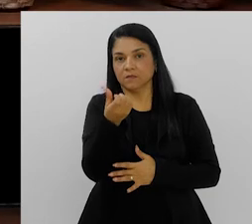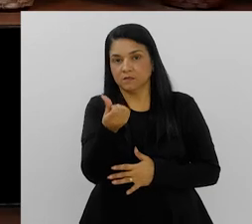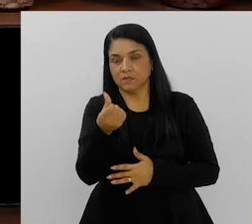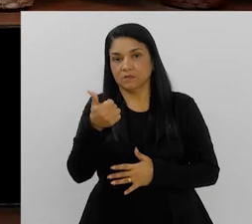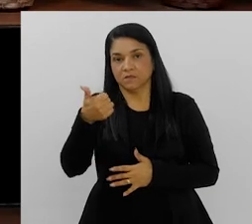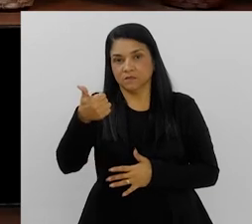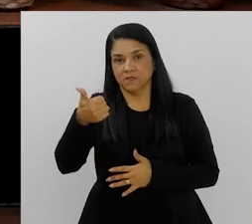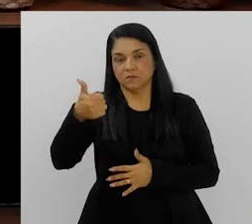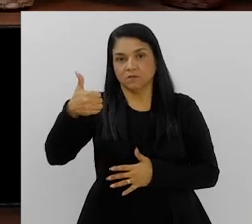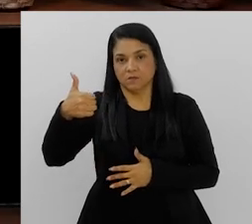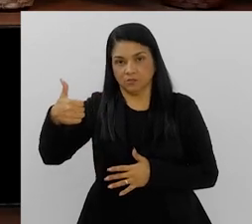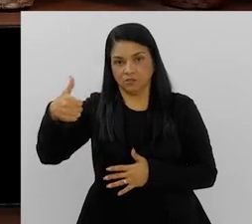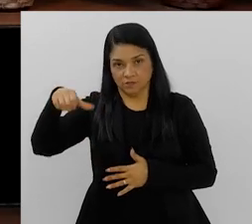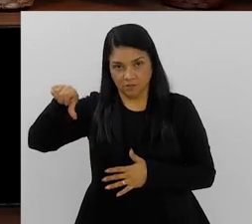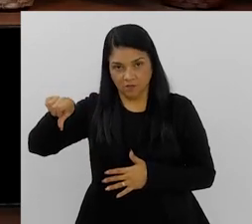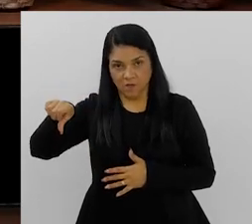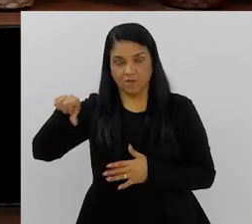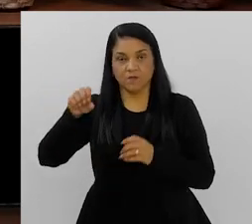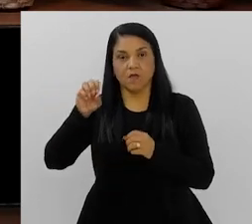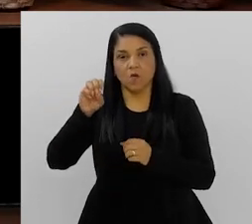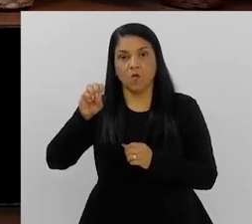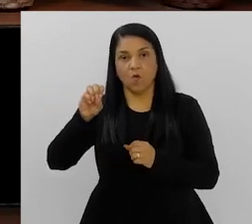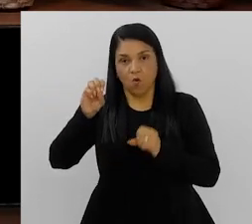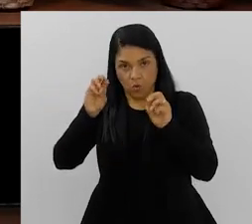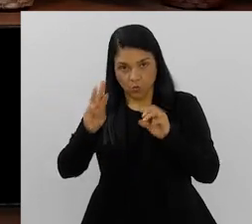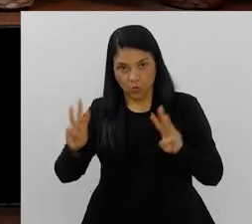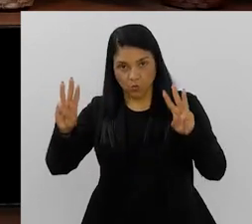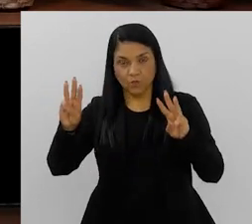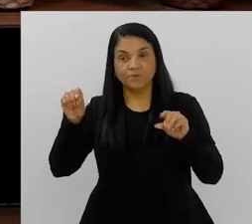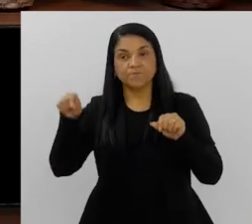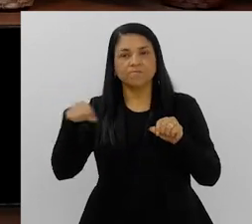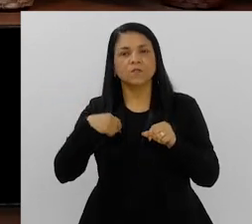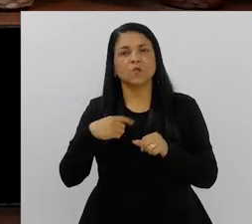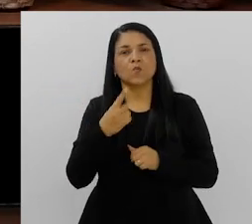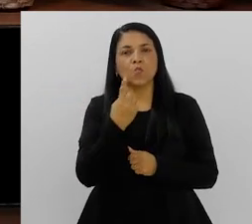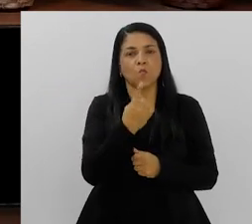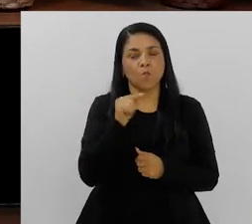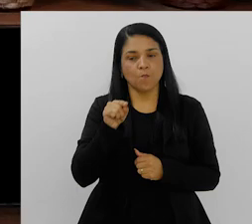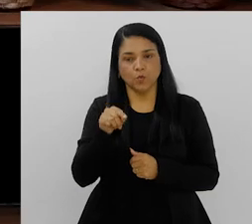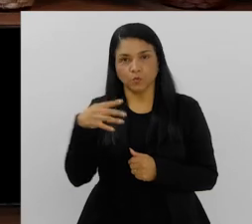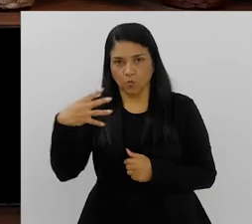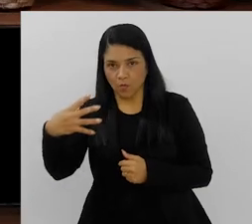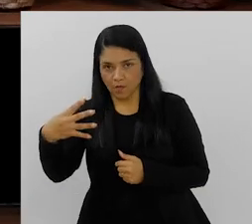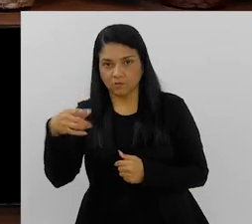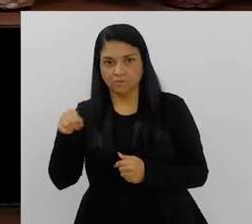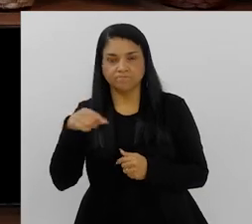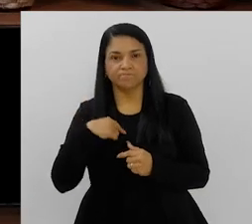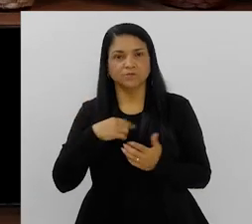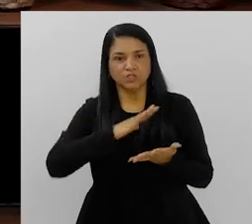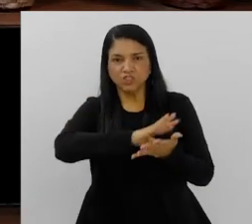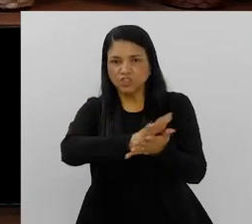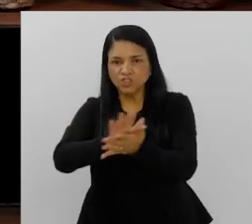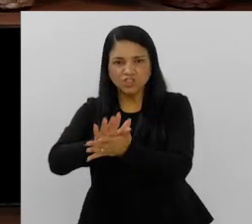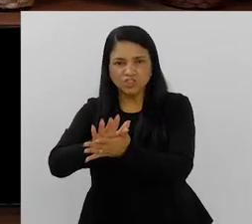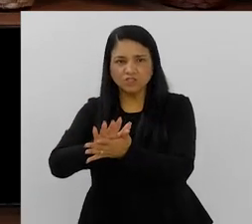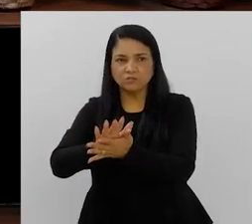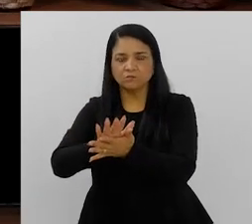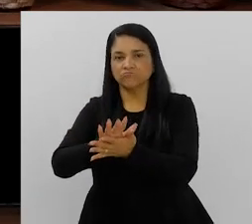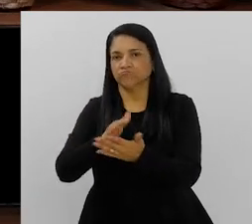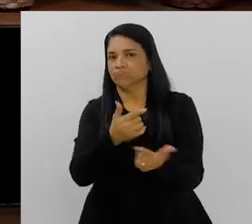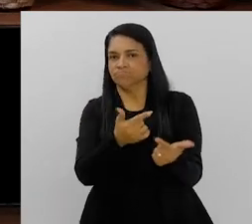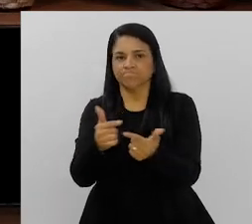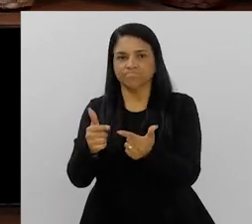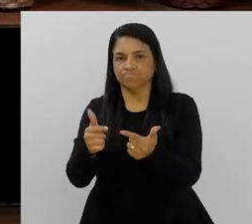Resolução 46.119, de 91, da ONU, traz no princípio 1.4, que não haverá